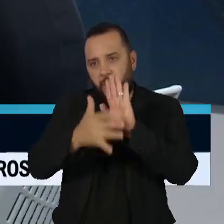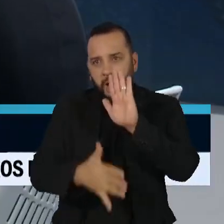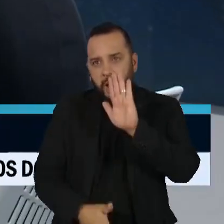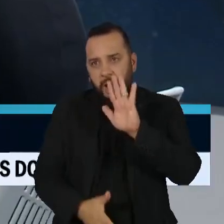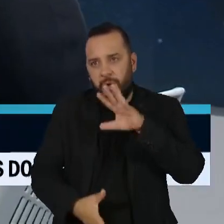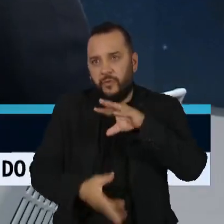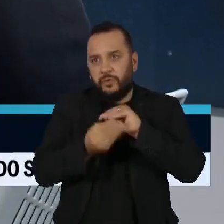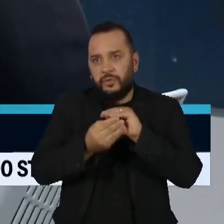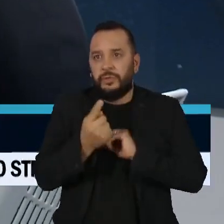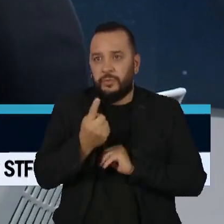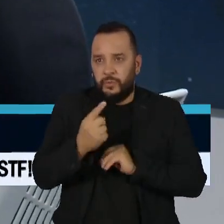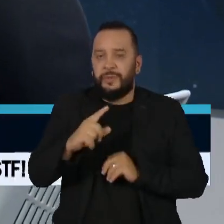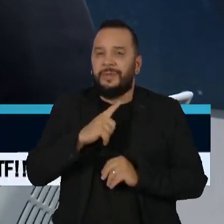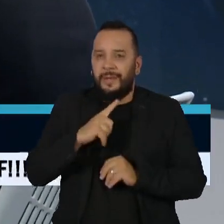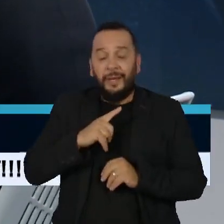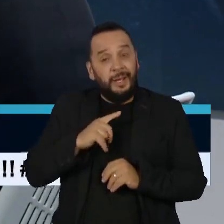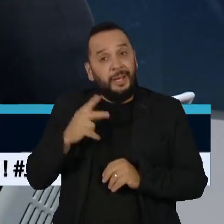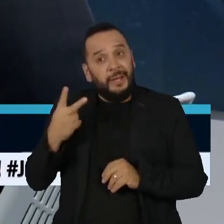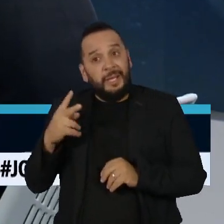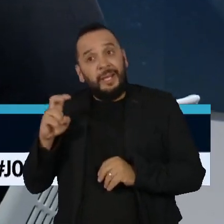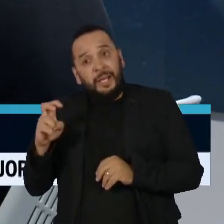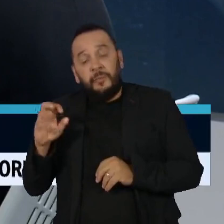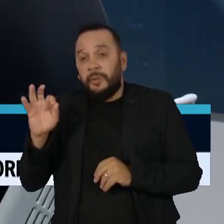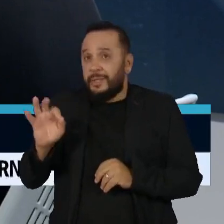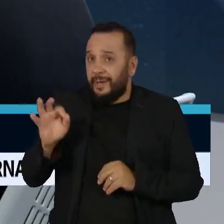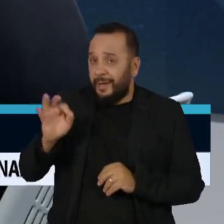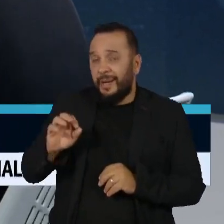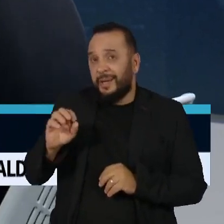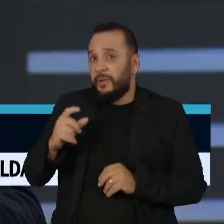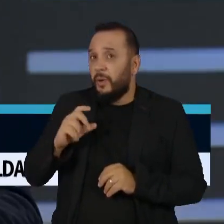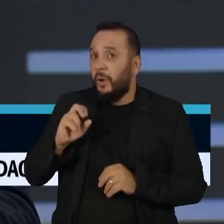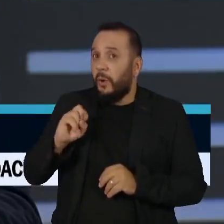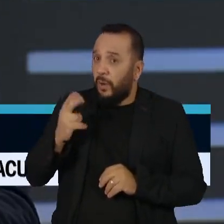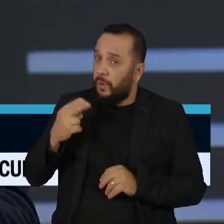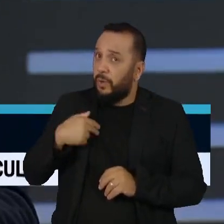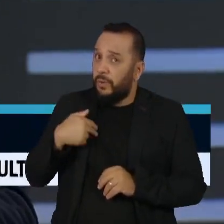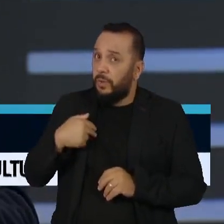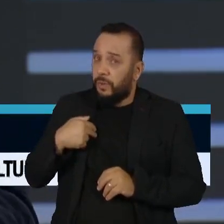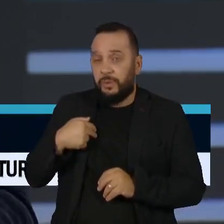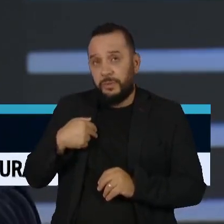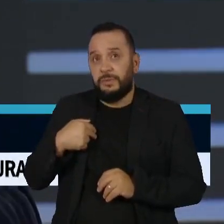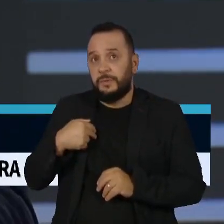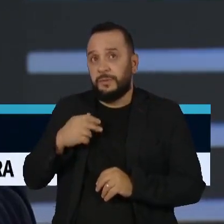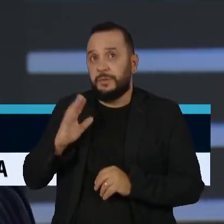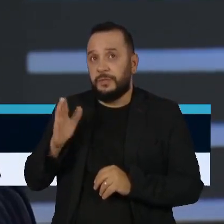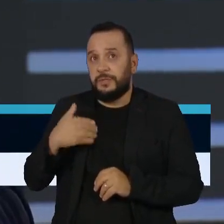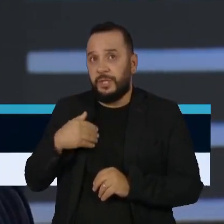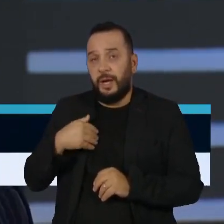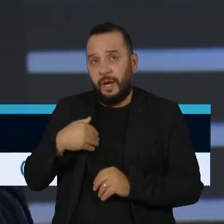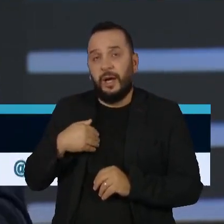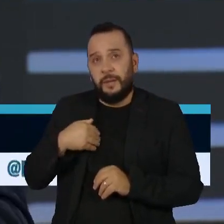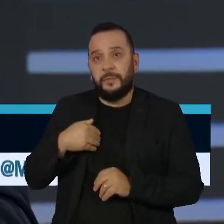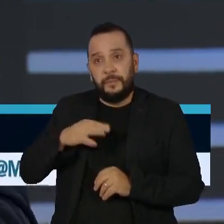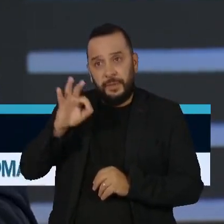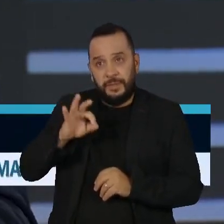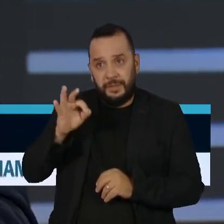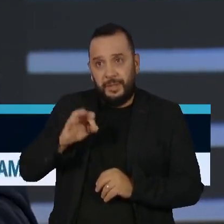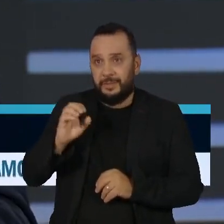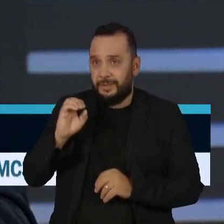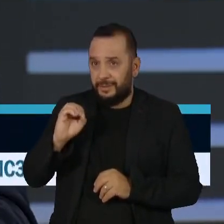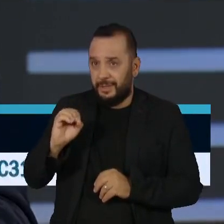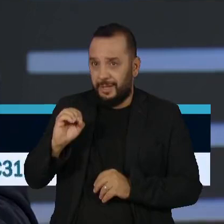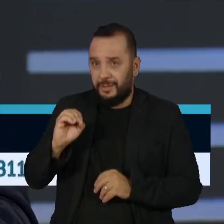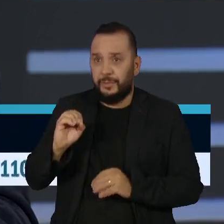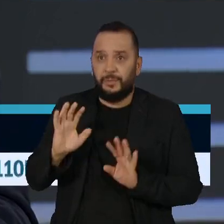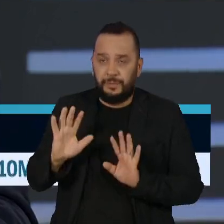25%, talvez tenha um patamar intermediário, um zero, alíquota zero, não isenção, alíquota zero, que é